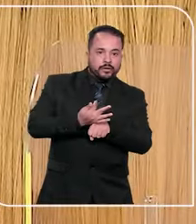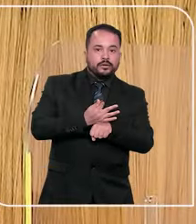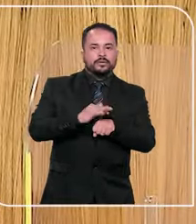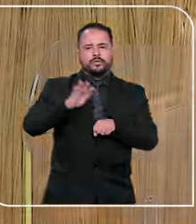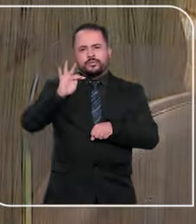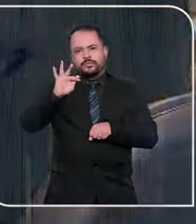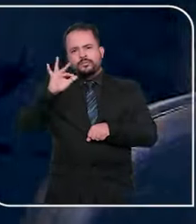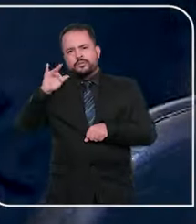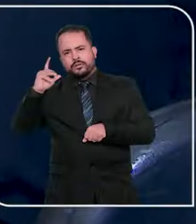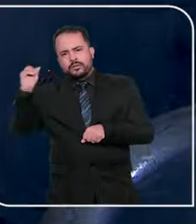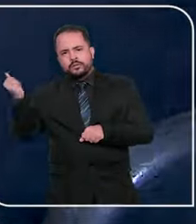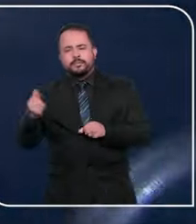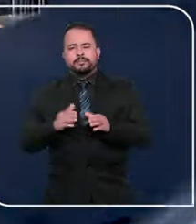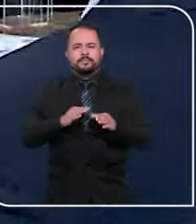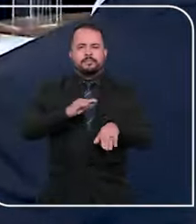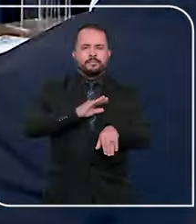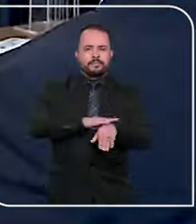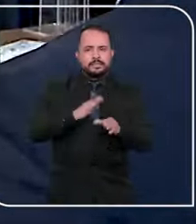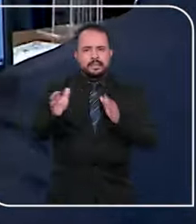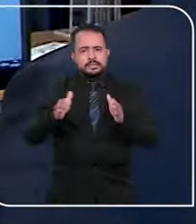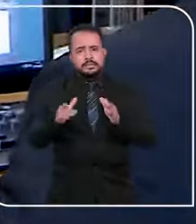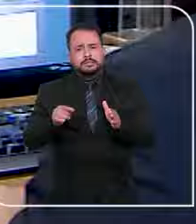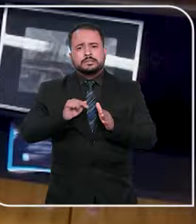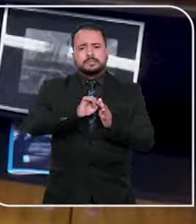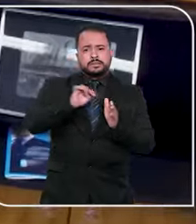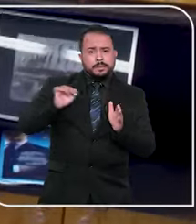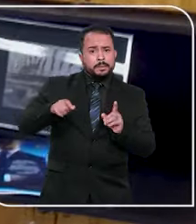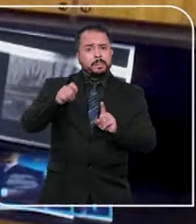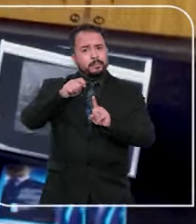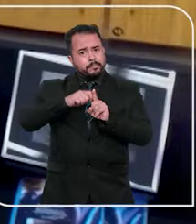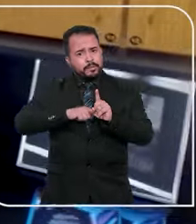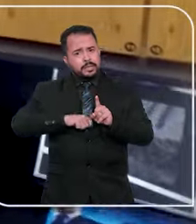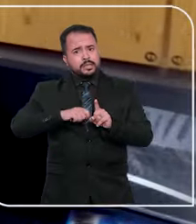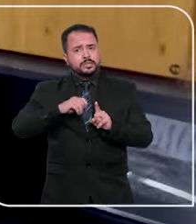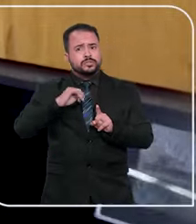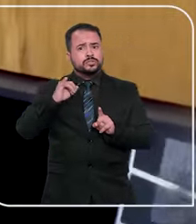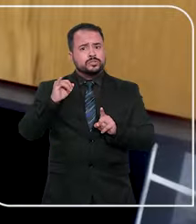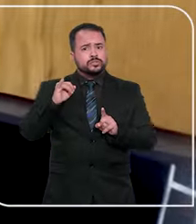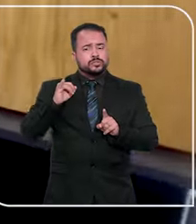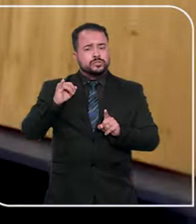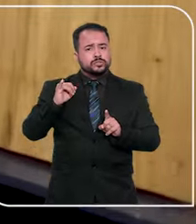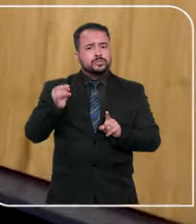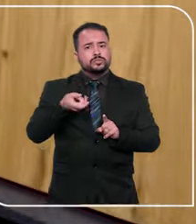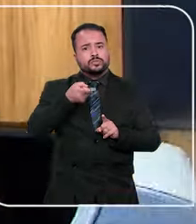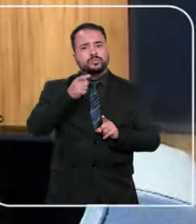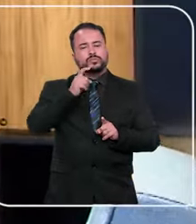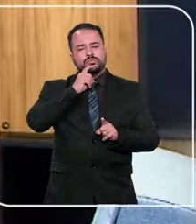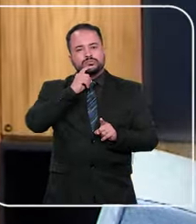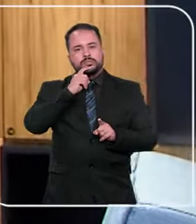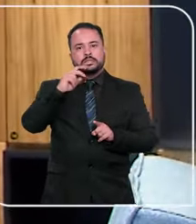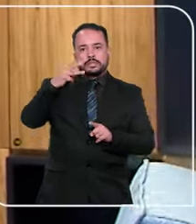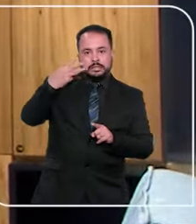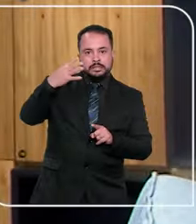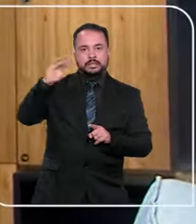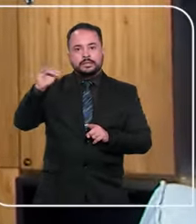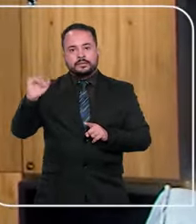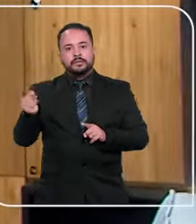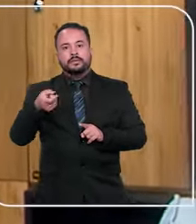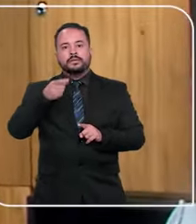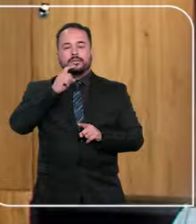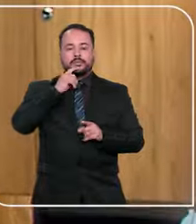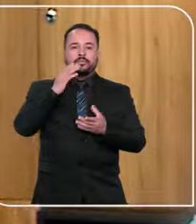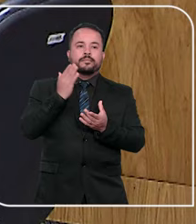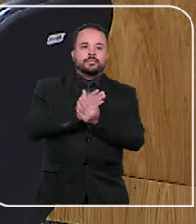Com as férias forenses os prazos processuais civis vão ficar suspensos até o dia 31 de julho